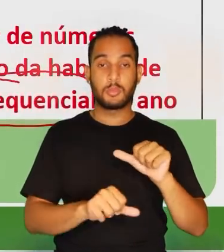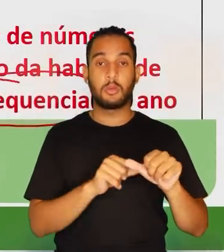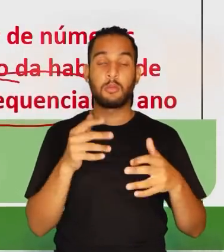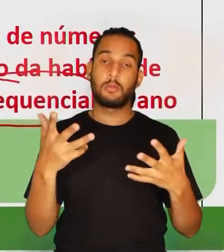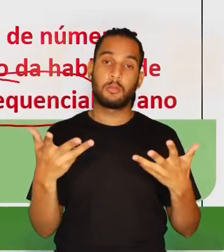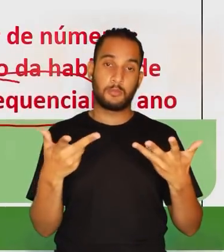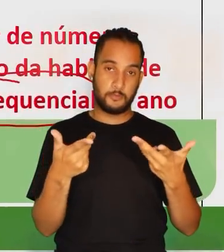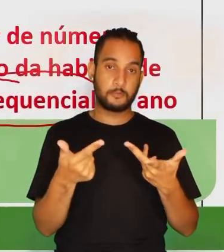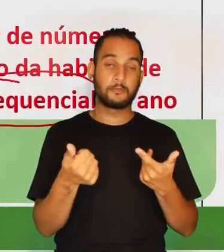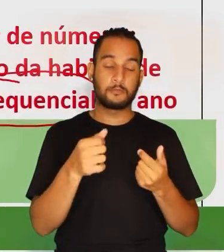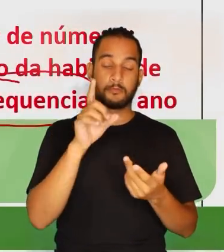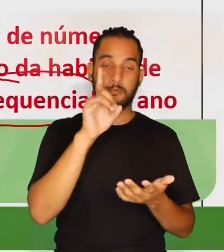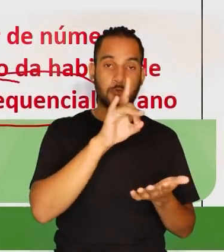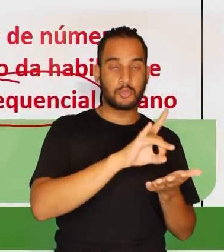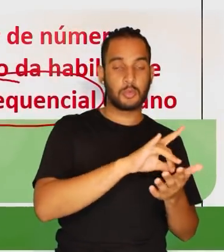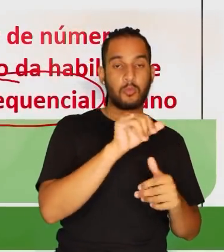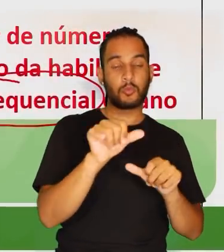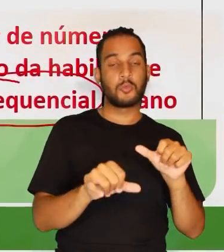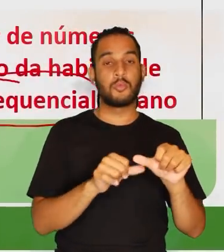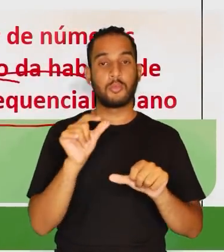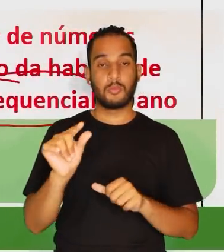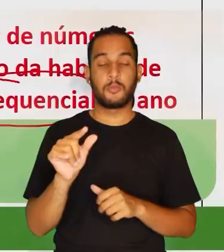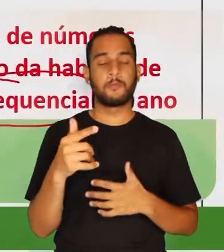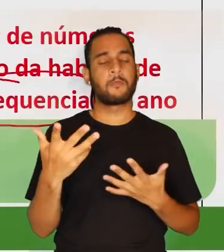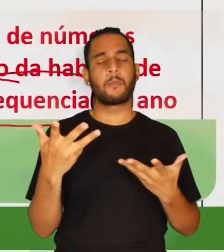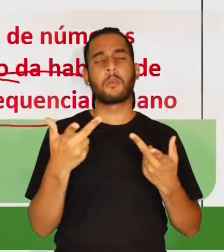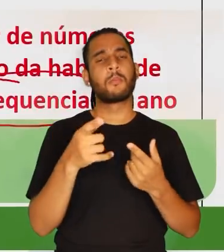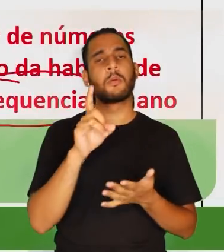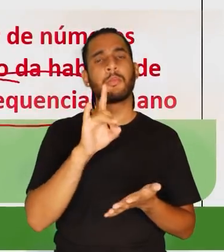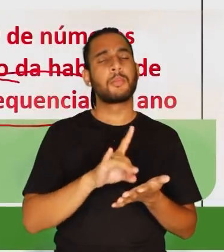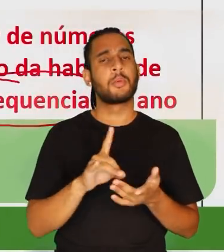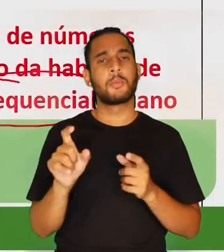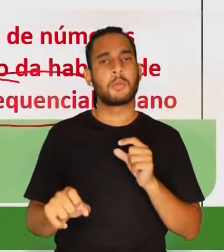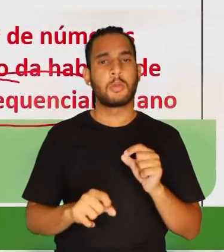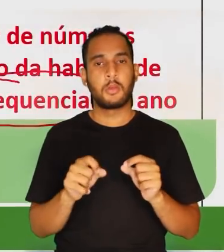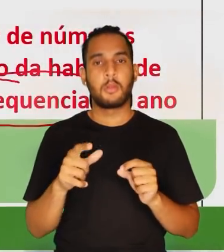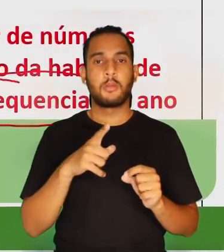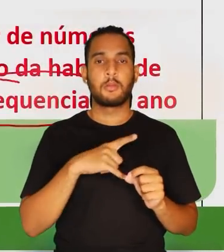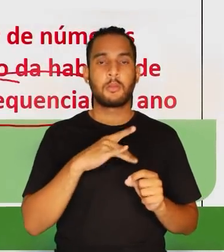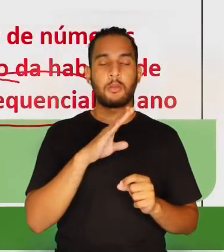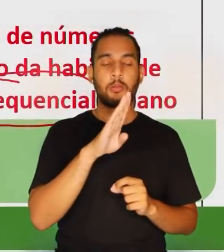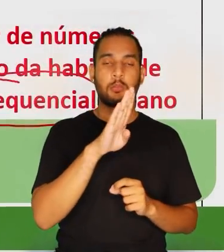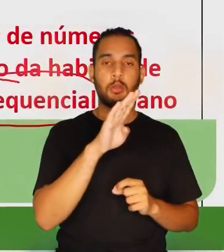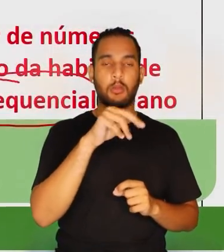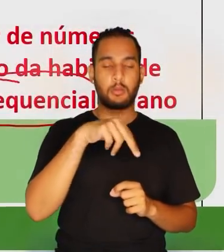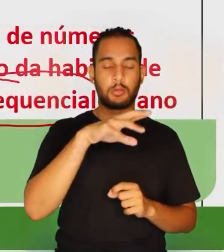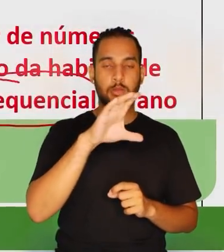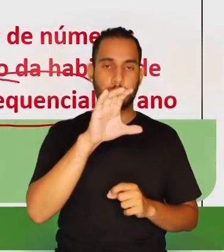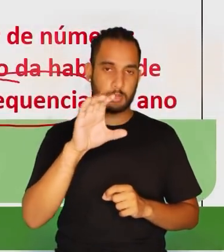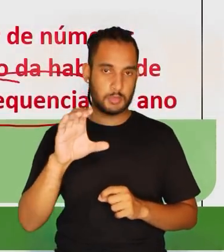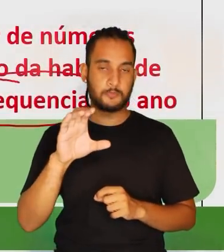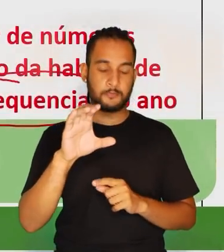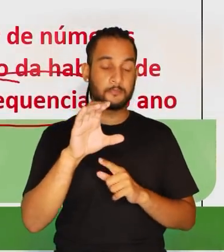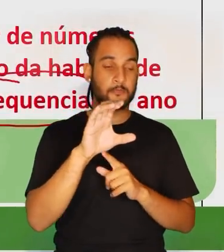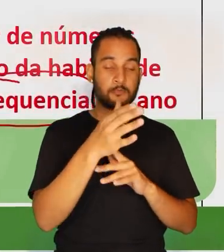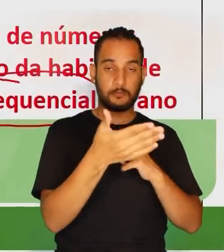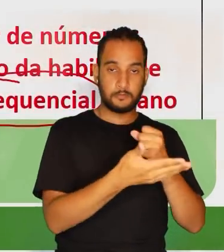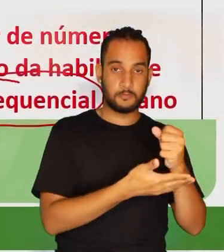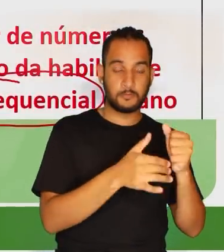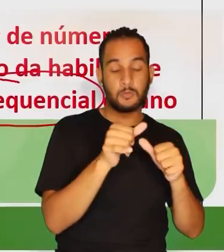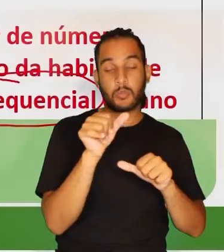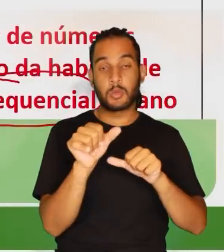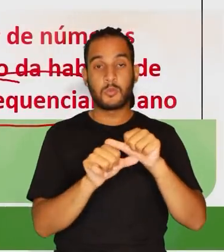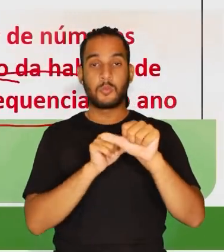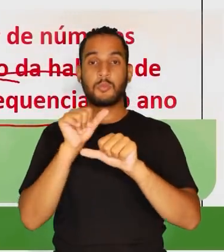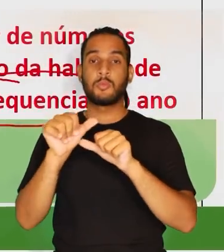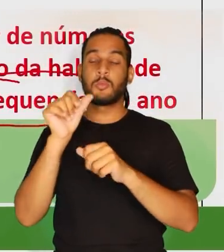modificação da habilidade original. Qual que seria essa habilidade original? aquela que veio da BNCC. Então, a